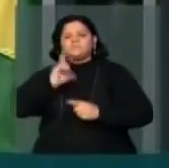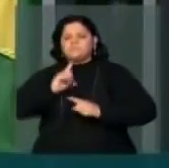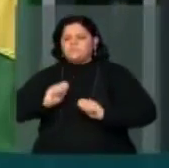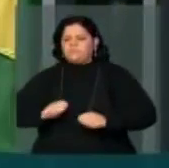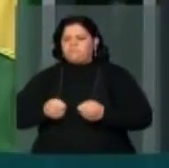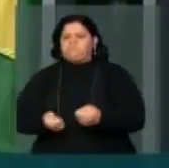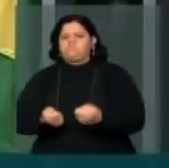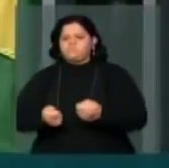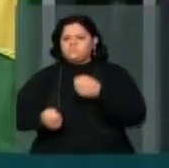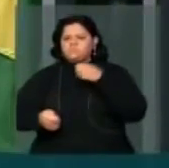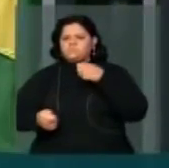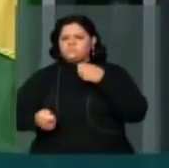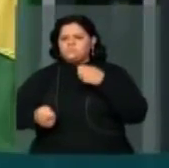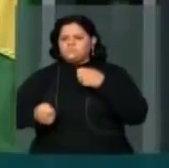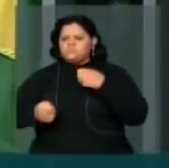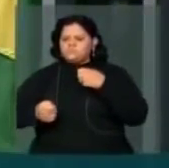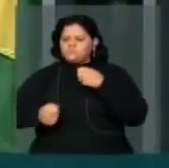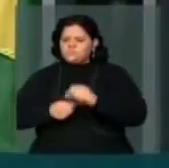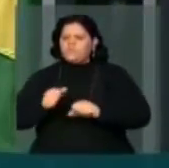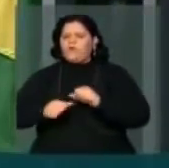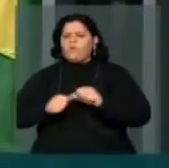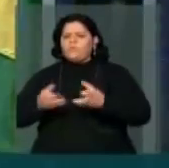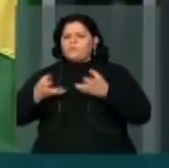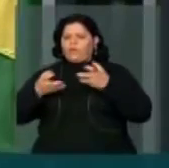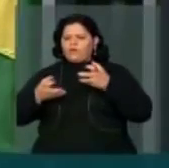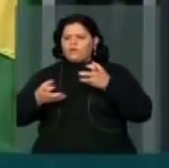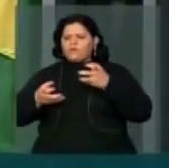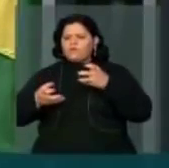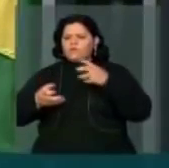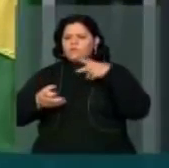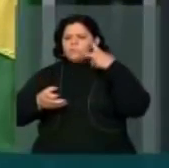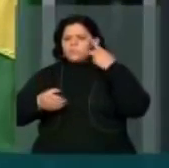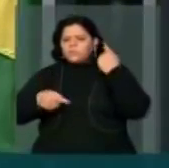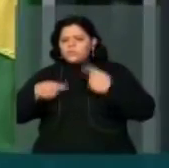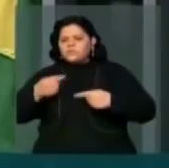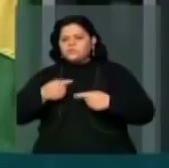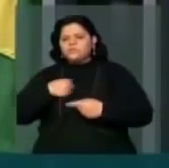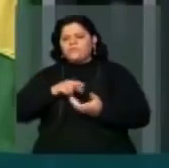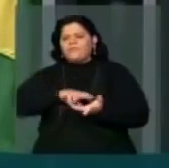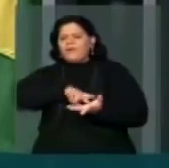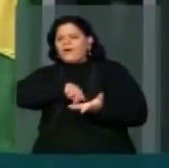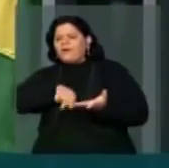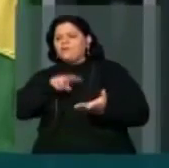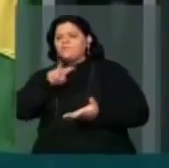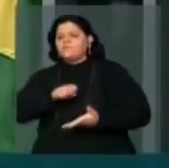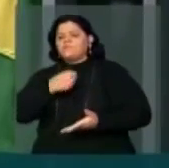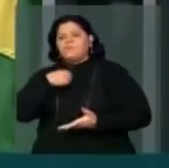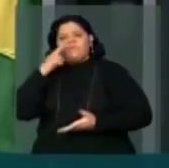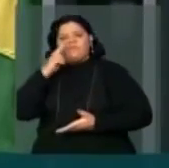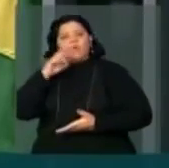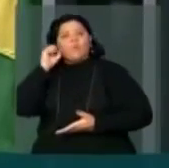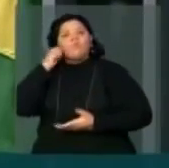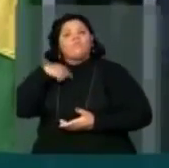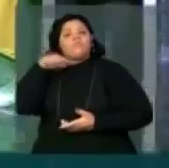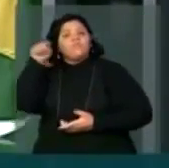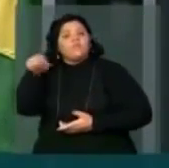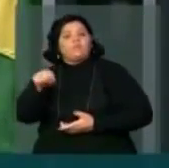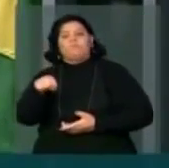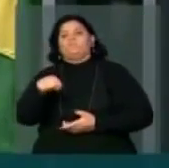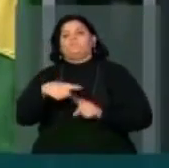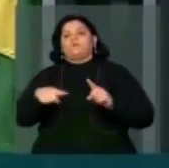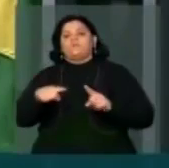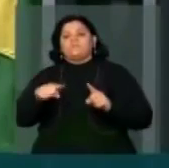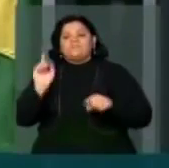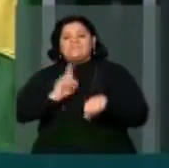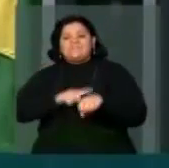para a reforma política. Várias vezes eu fiz o pronunciamento da Presidente, vi. Mas chega na hora, o PT lá na Comissão de Justiça é